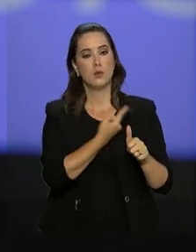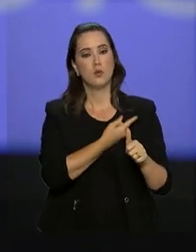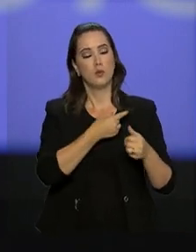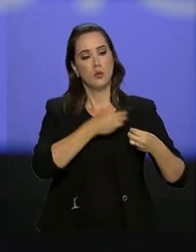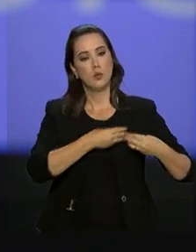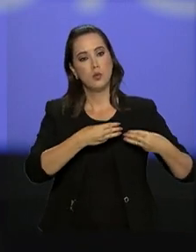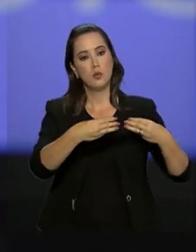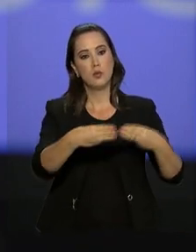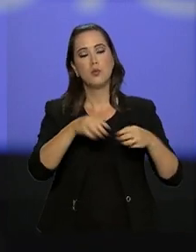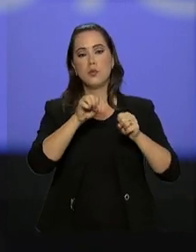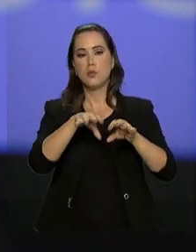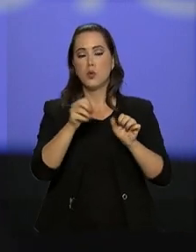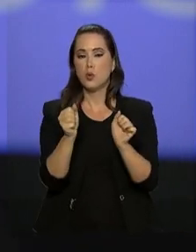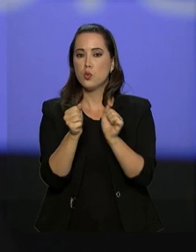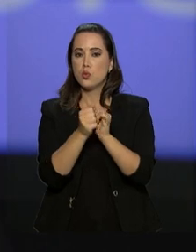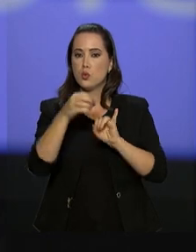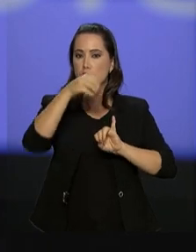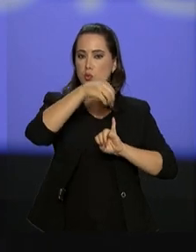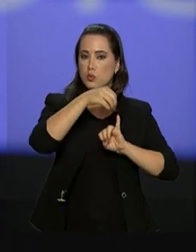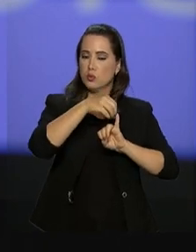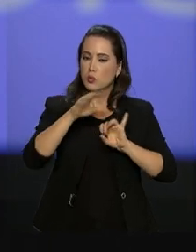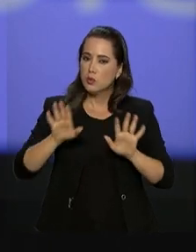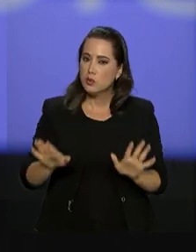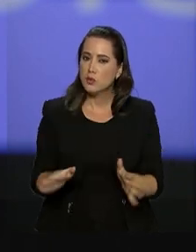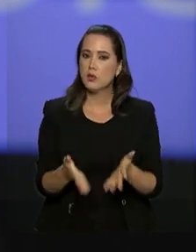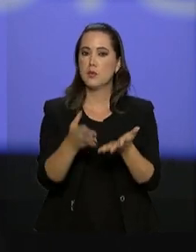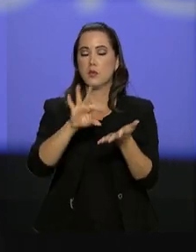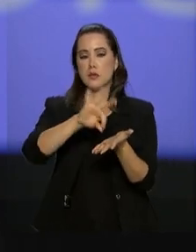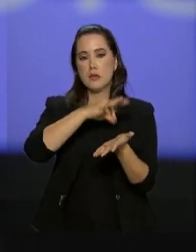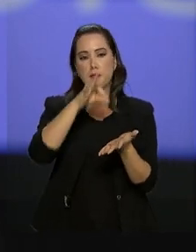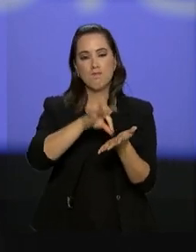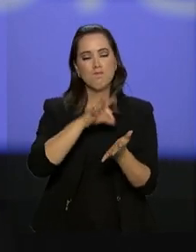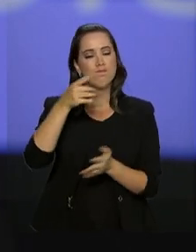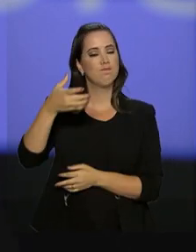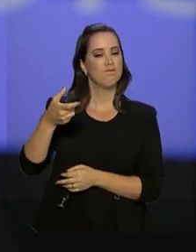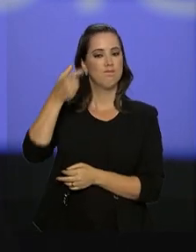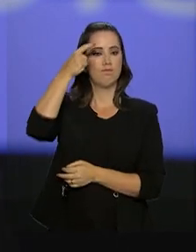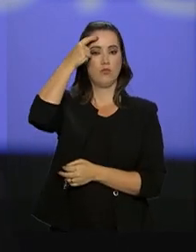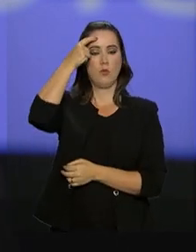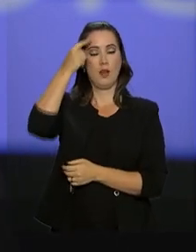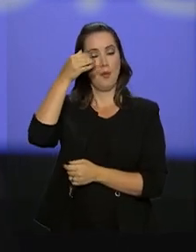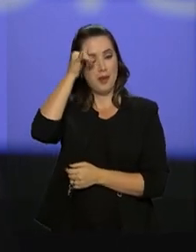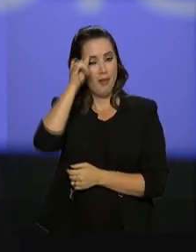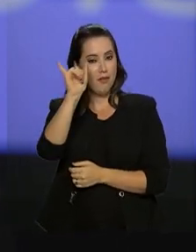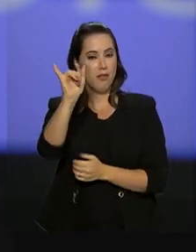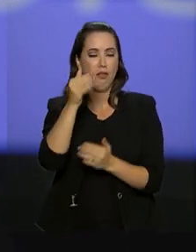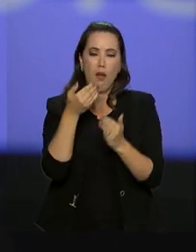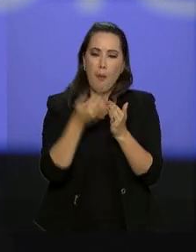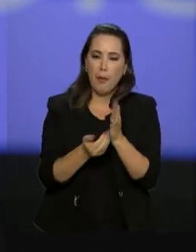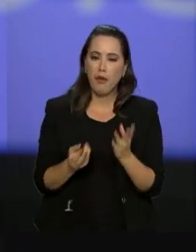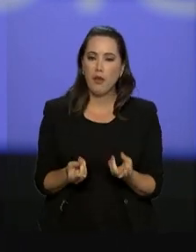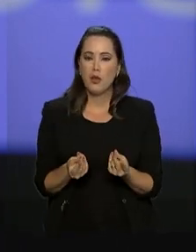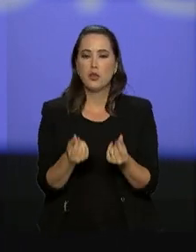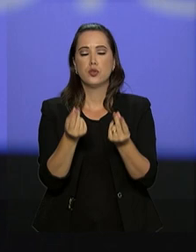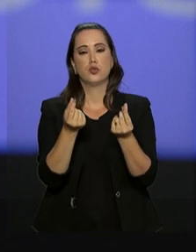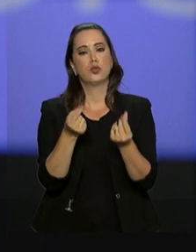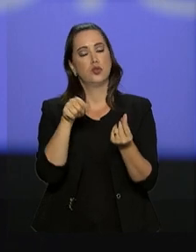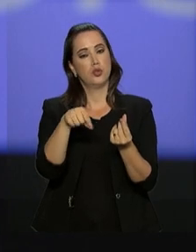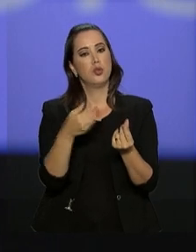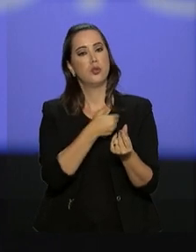Ministério da Educação e pelo INEP na promoção da inscrição consciente, para evitar o desperdício de verba pública.